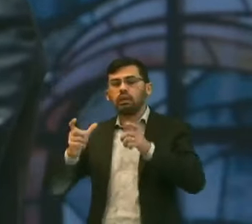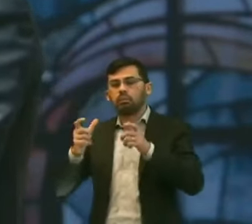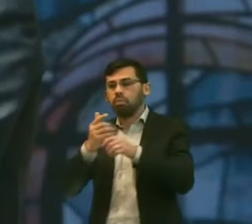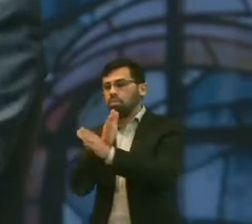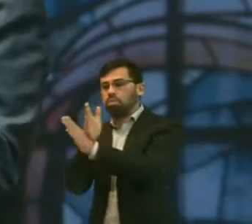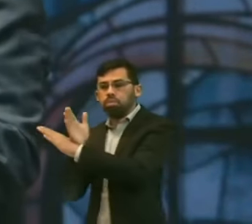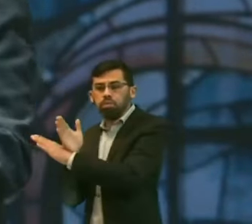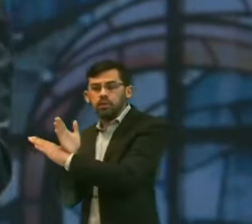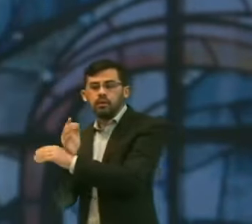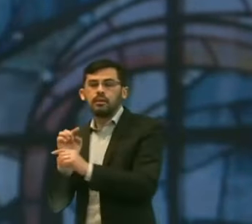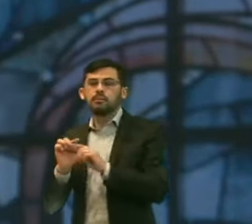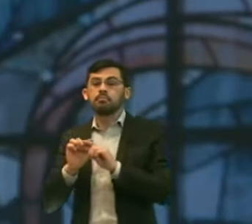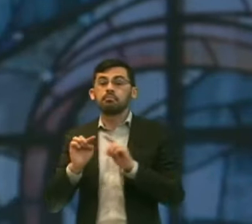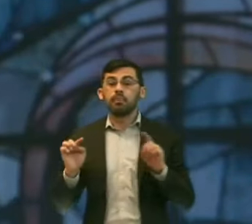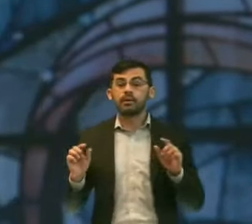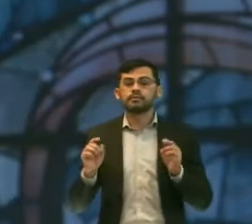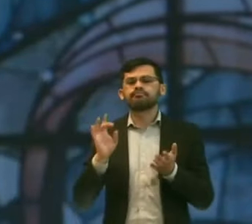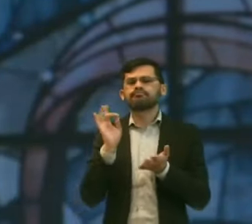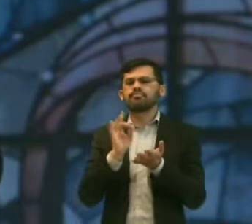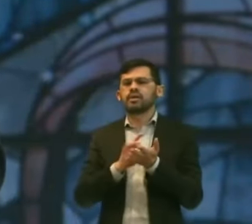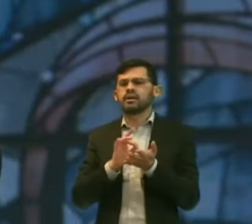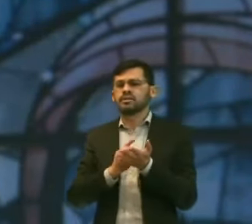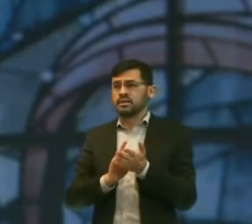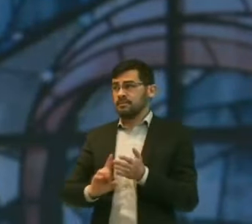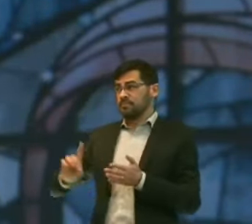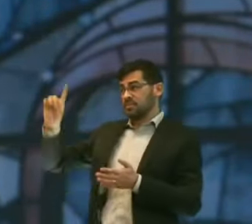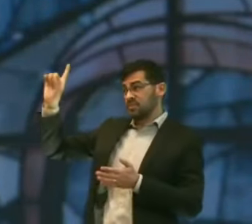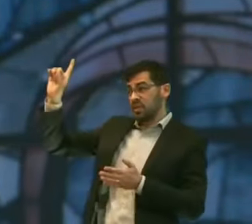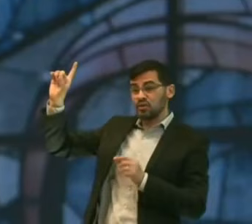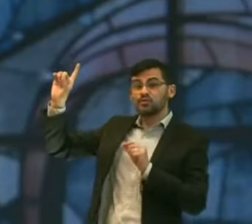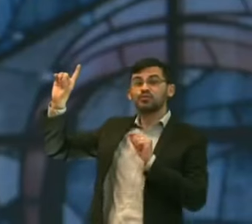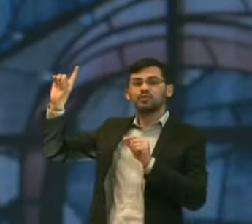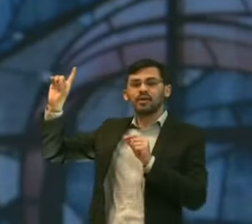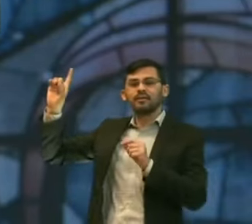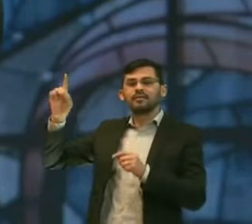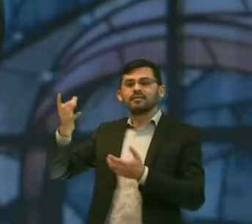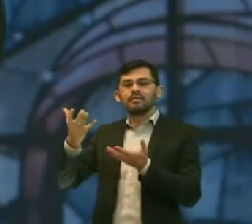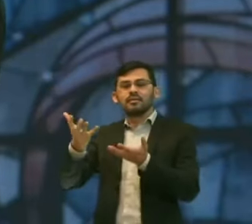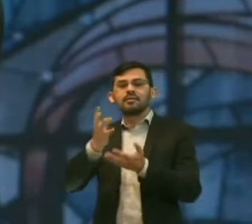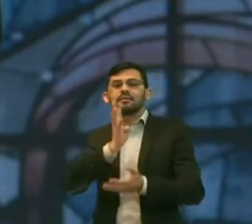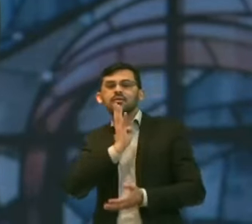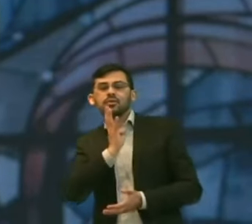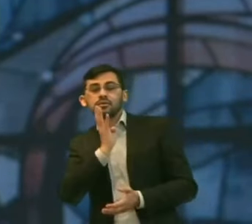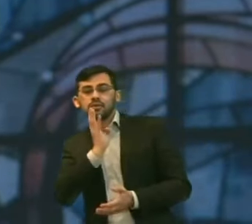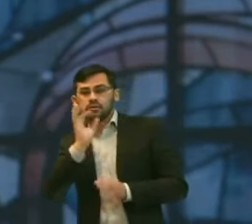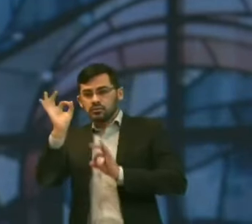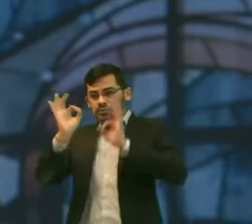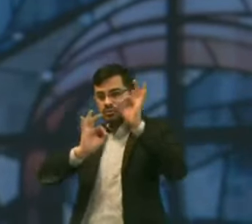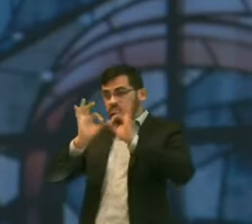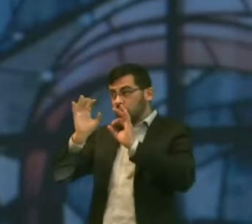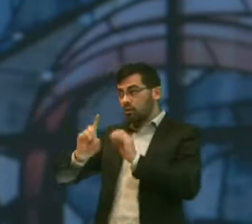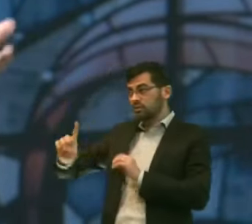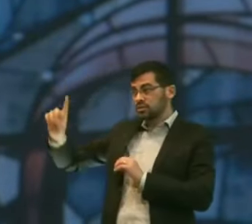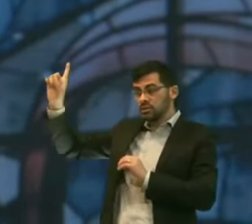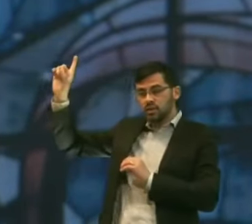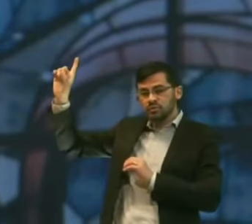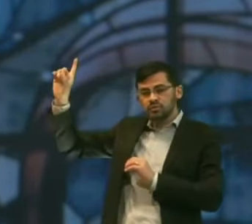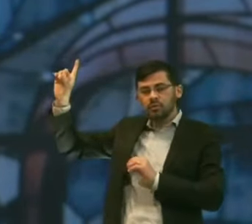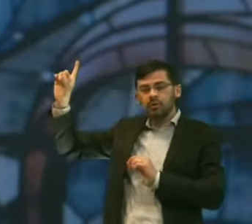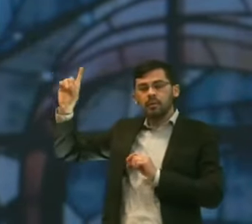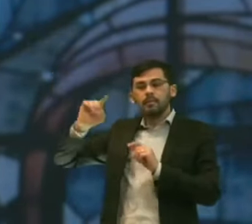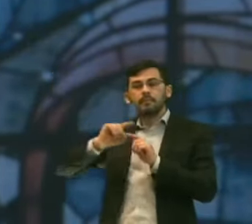Mas o interessante É que Deus Não queria apenas Que eles conhecessem As coisas deles Dele através De